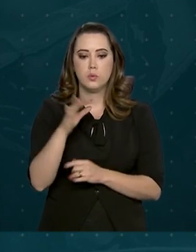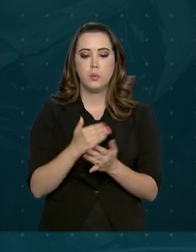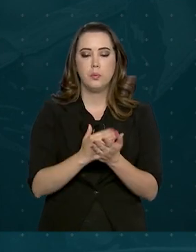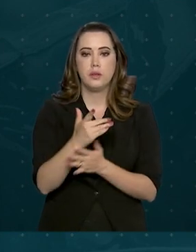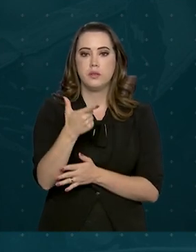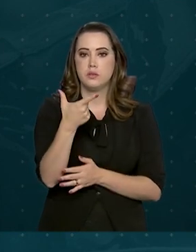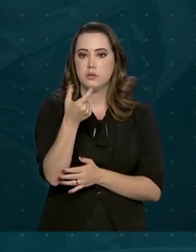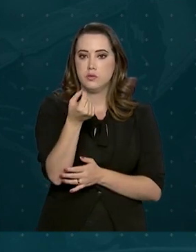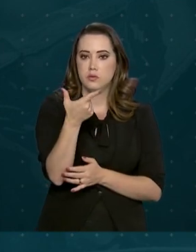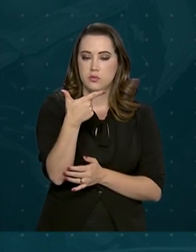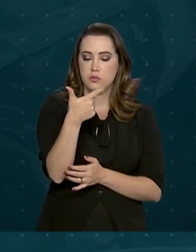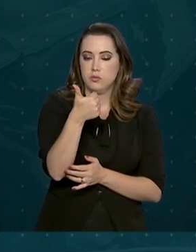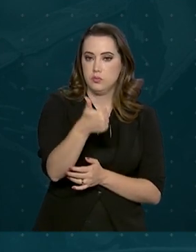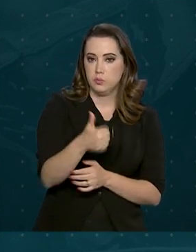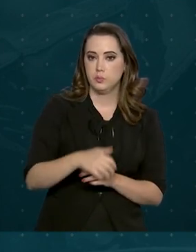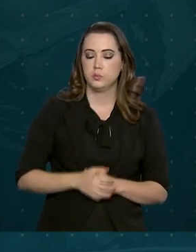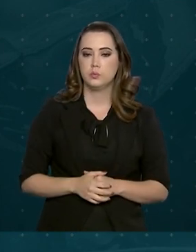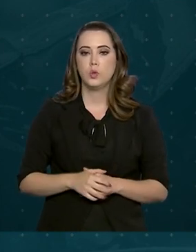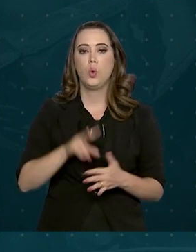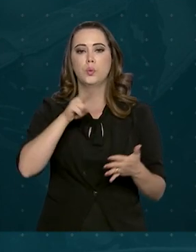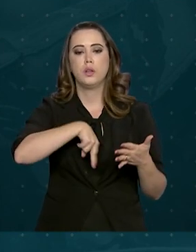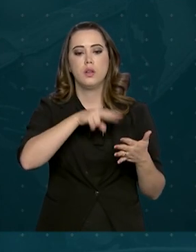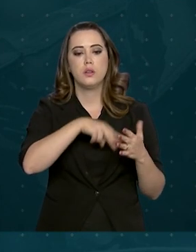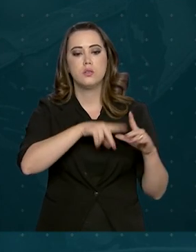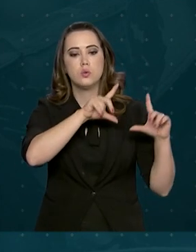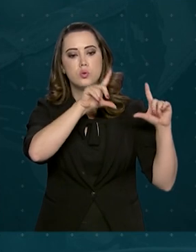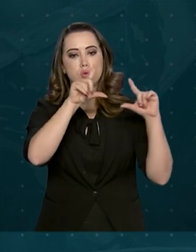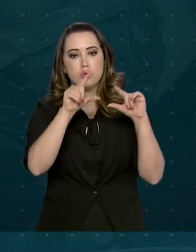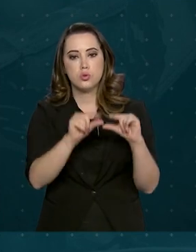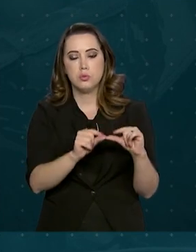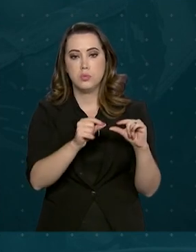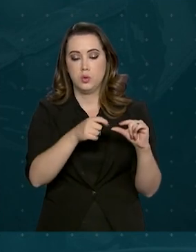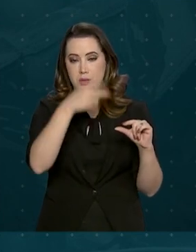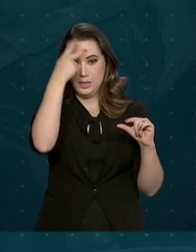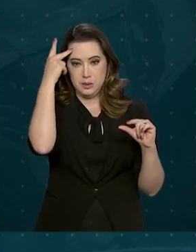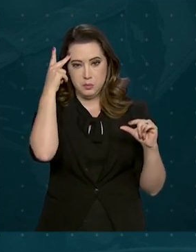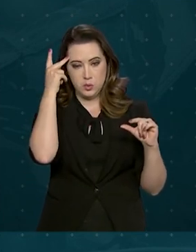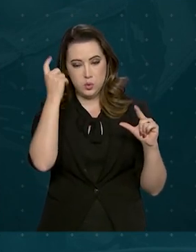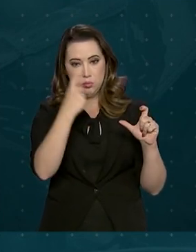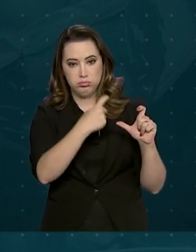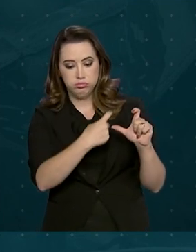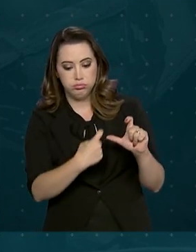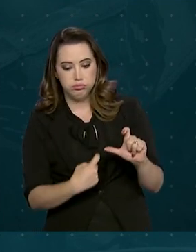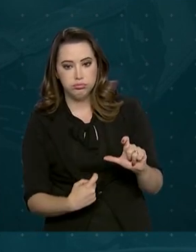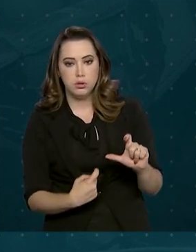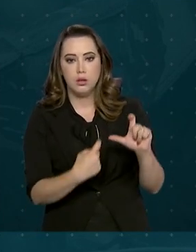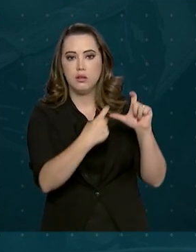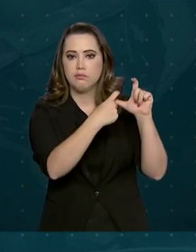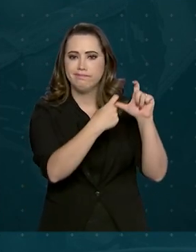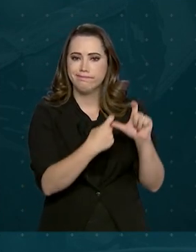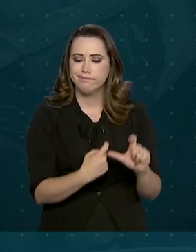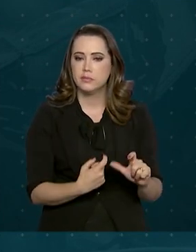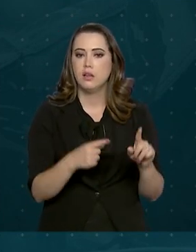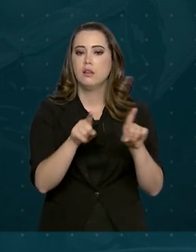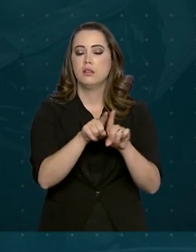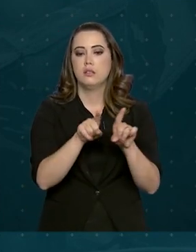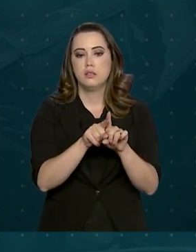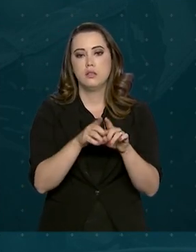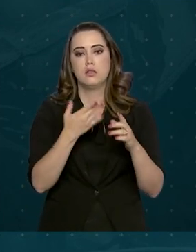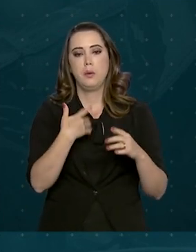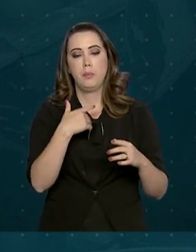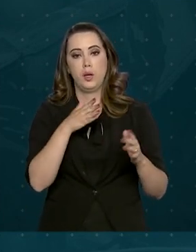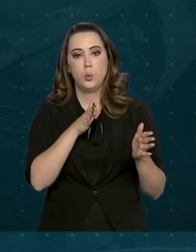partir de 2021. O texto reduz o rol de dependentes e pensionistas. A permanência em cada posto também